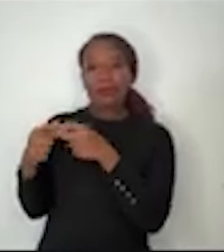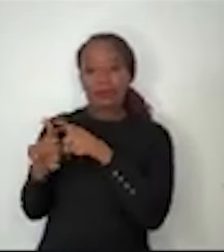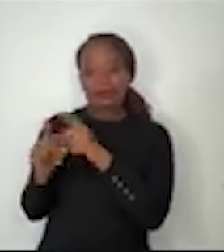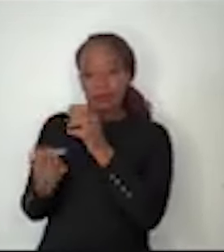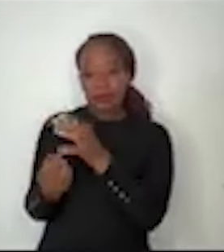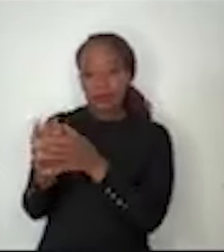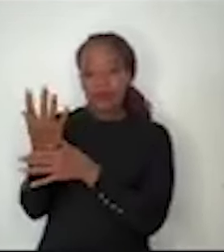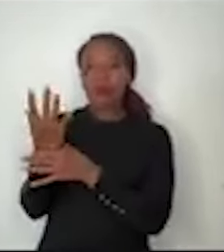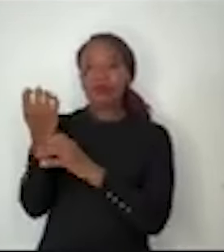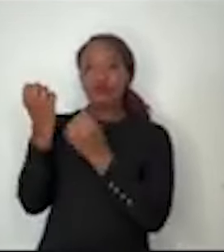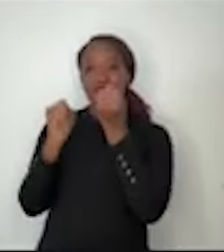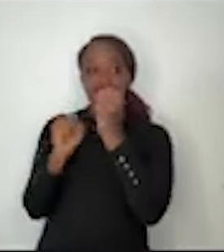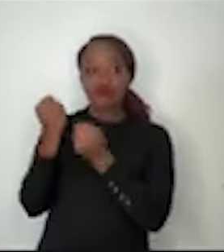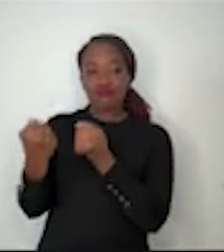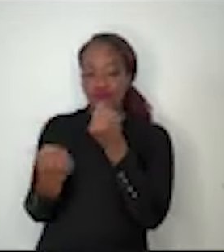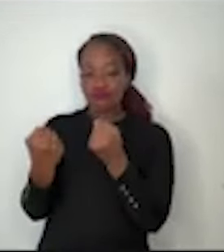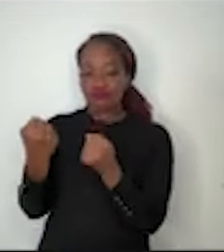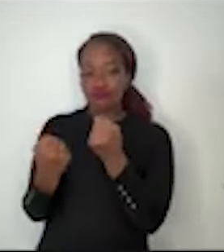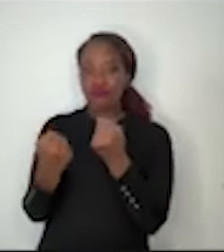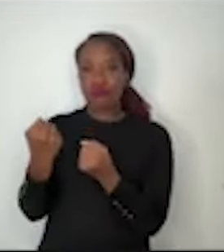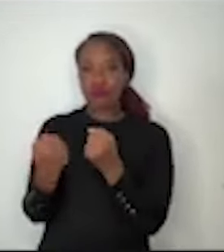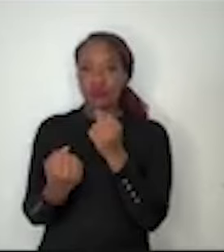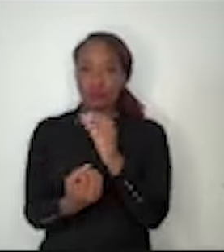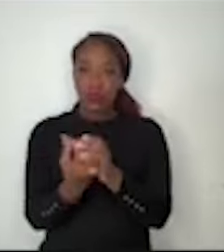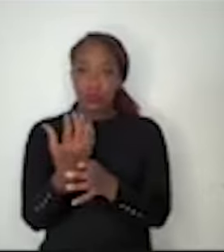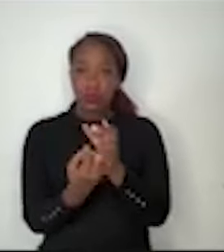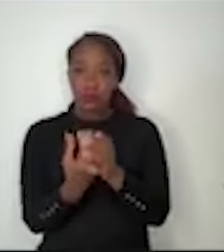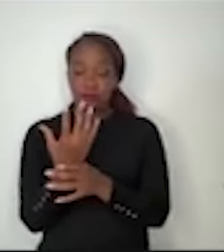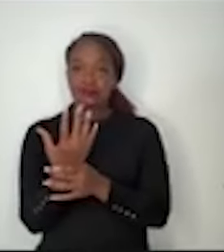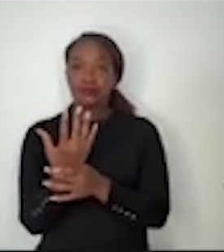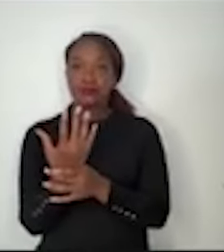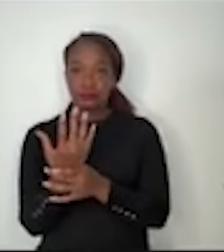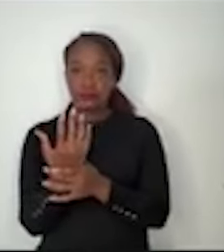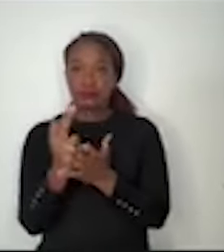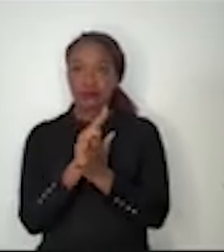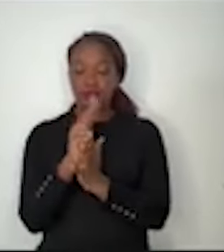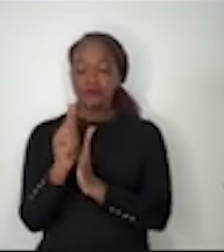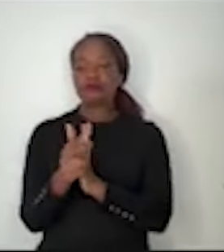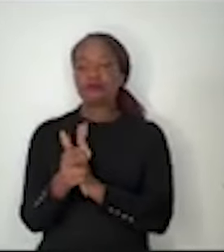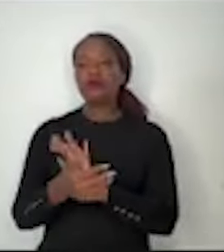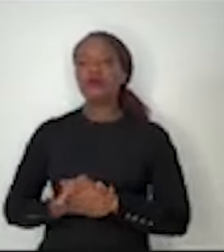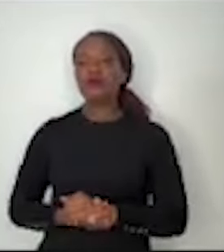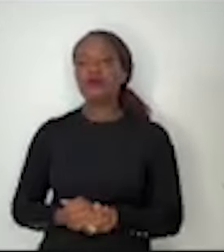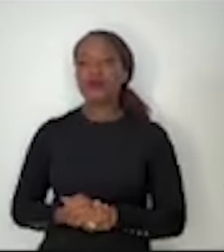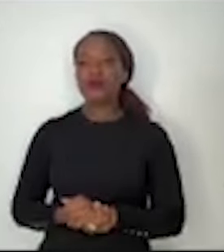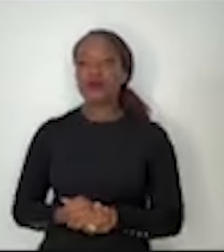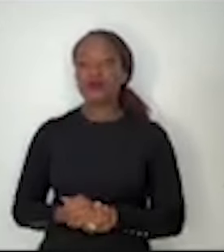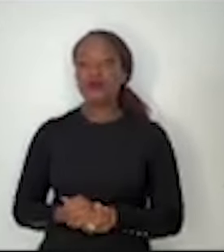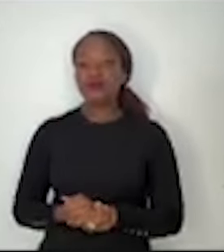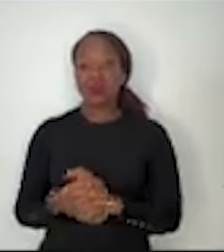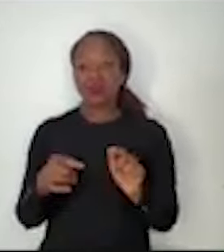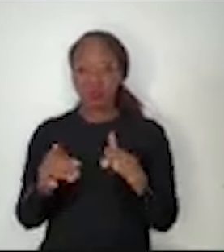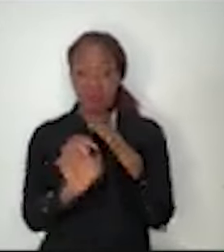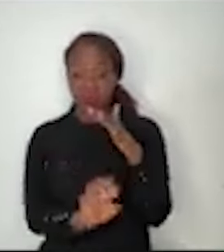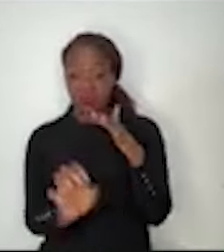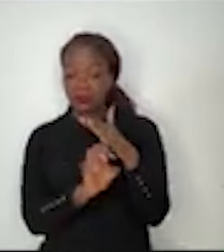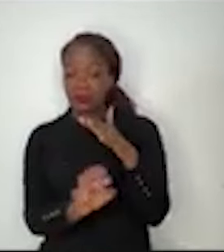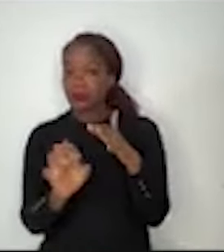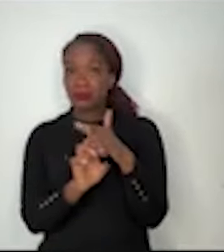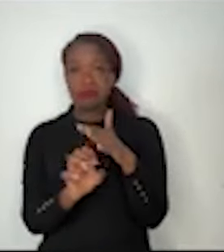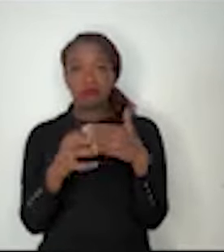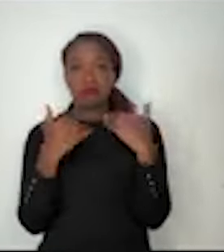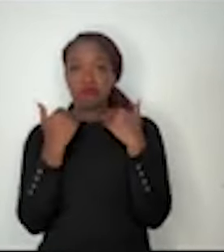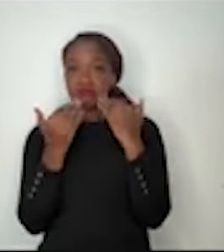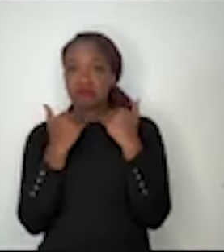General Motors, ou as que produziam os grandes equipamentos, como a General Electric. Nenhuma dessas empresas figura mais entre as